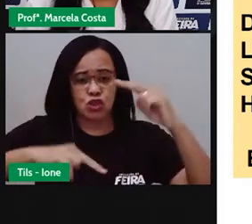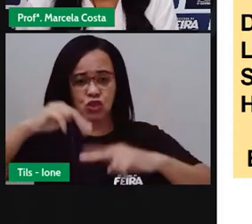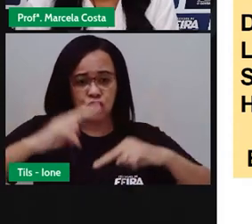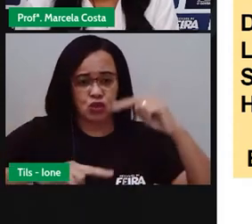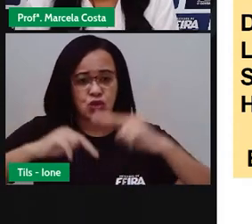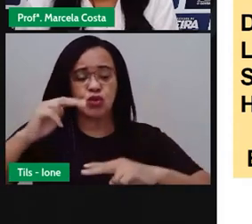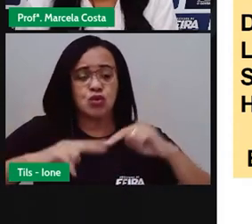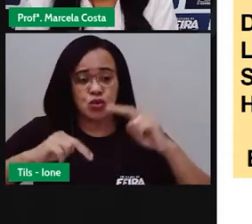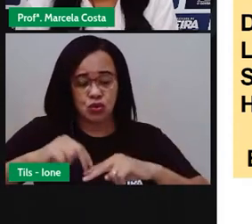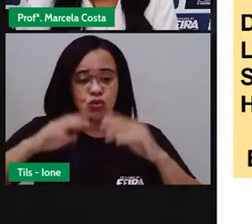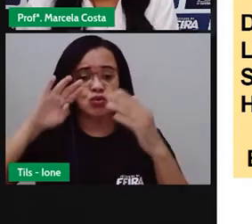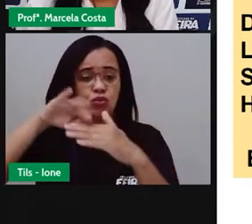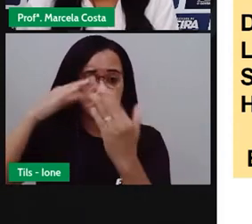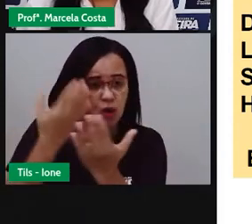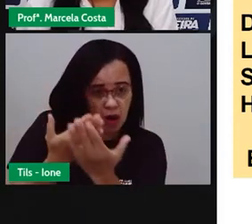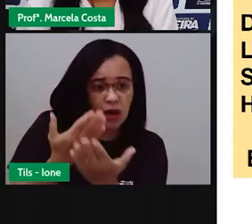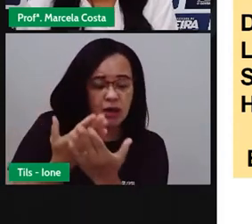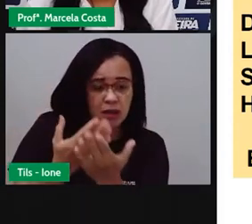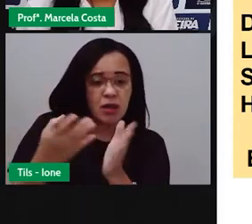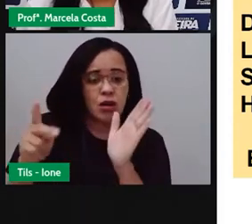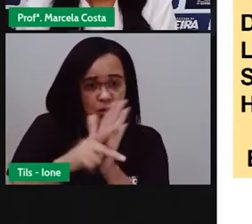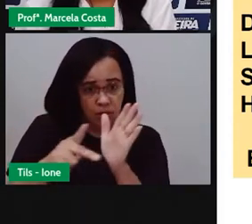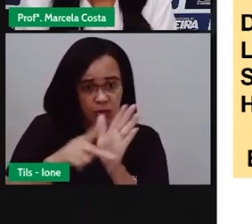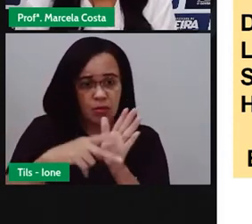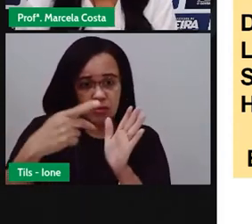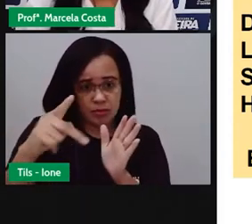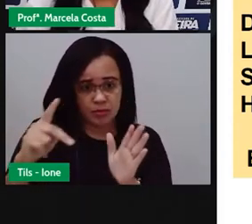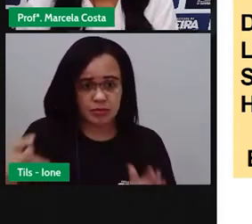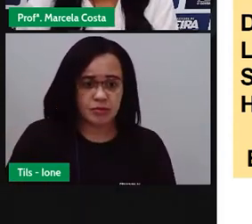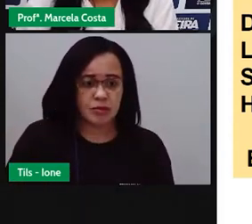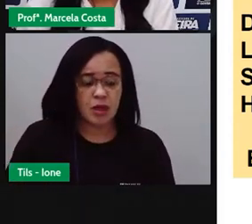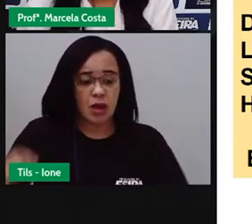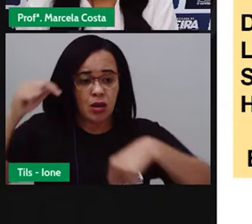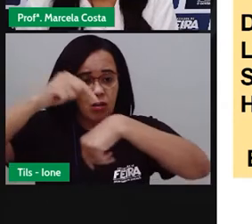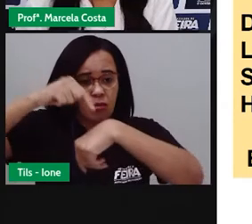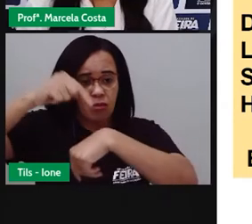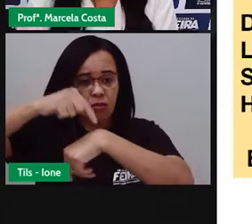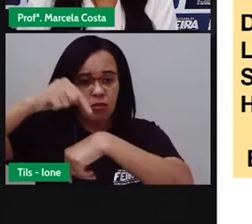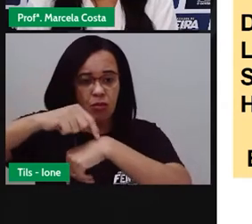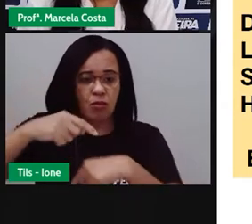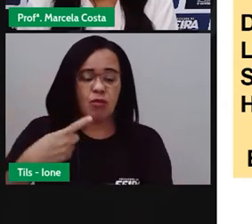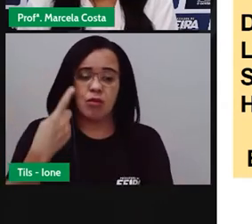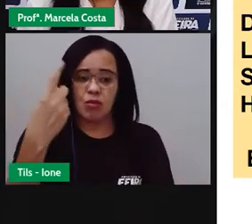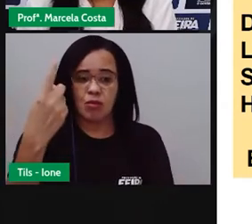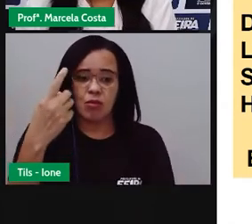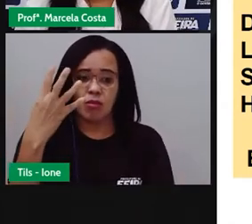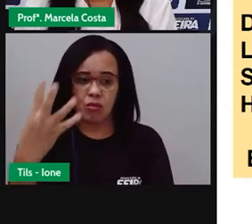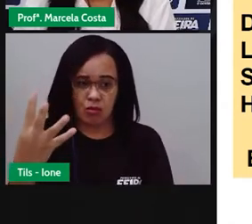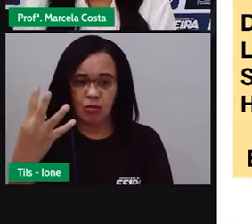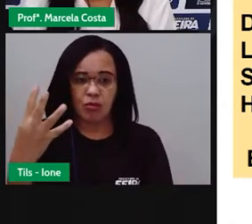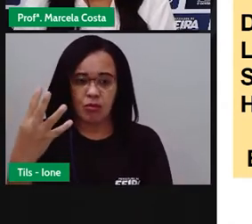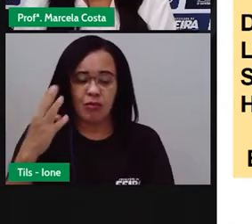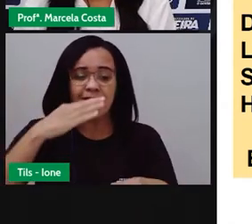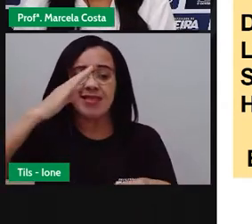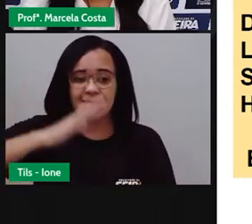Nossa Senhora da Conceição. Horário, duas horas.